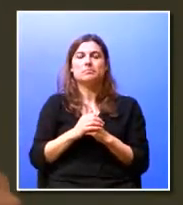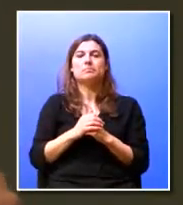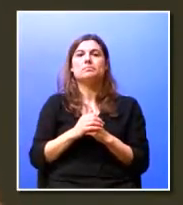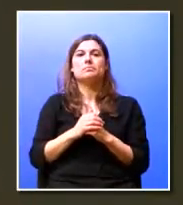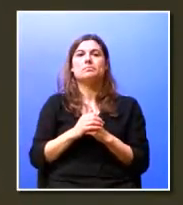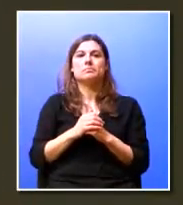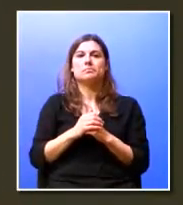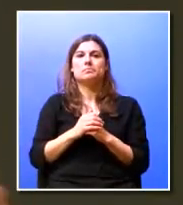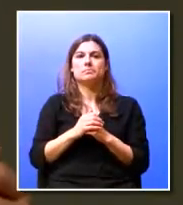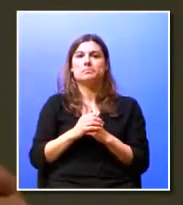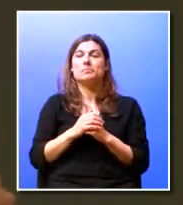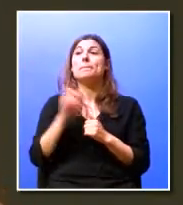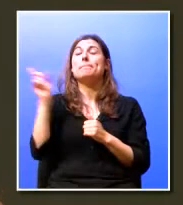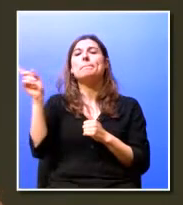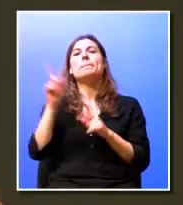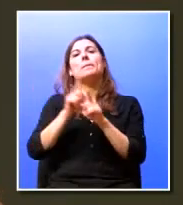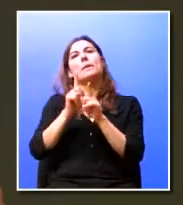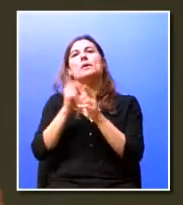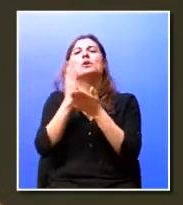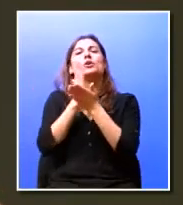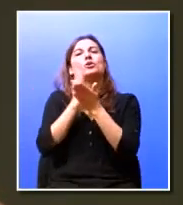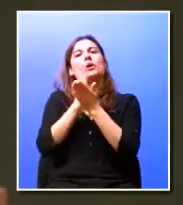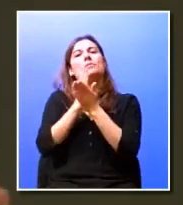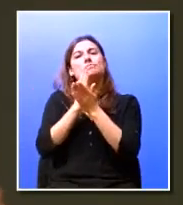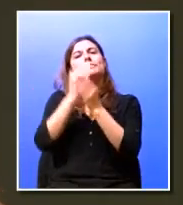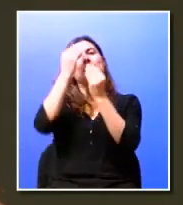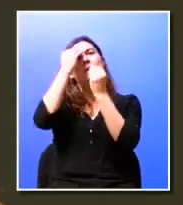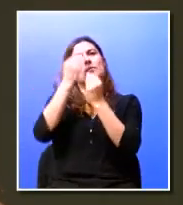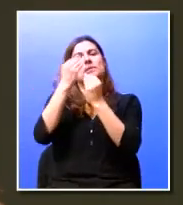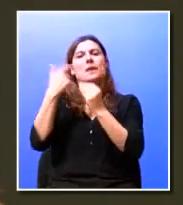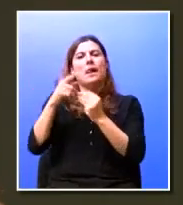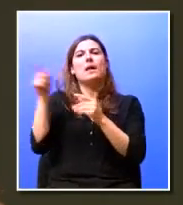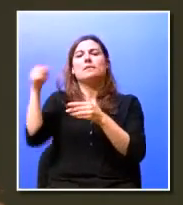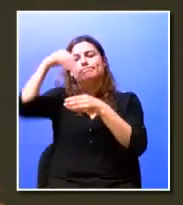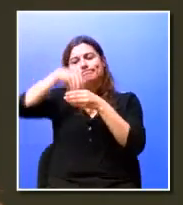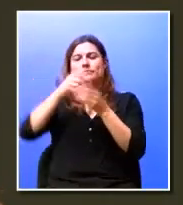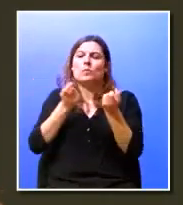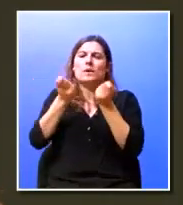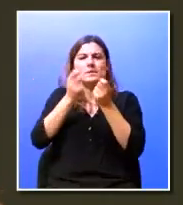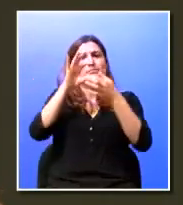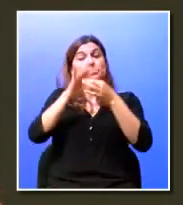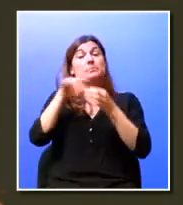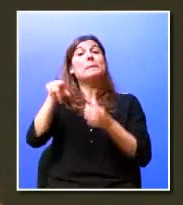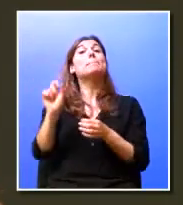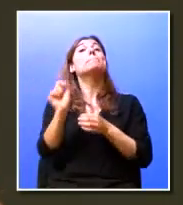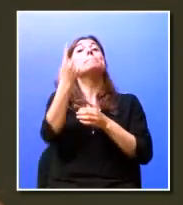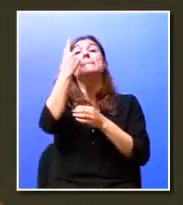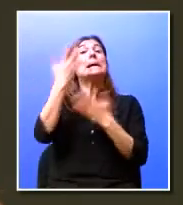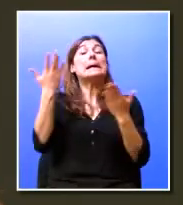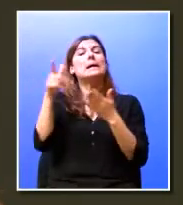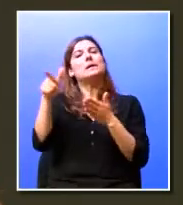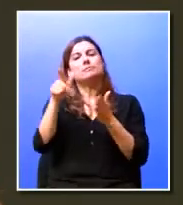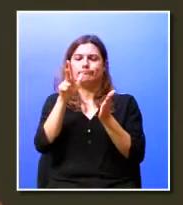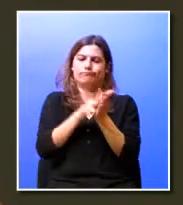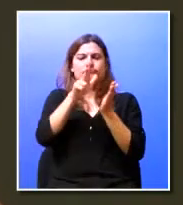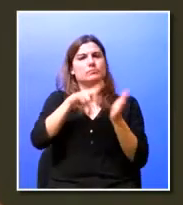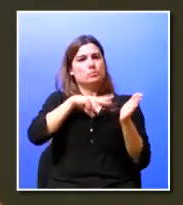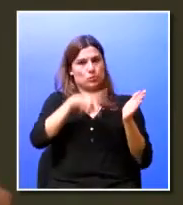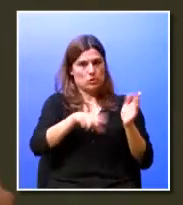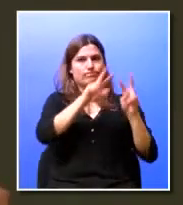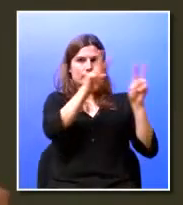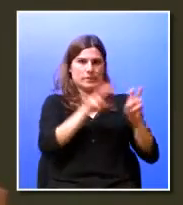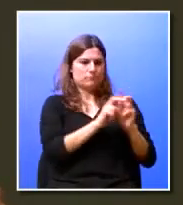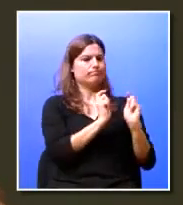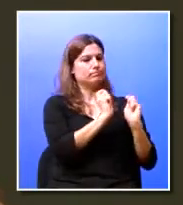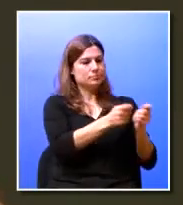simpático de nós a designarmos, ela é uma maintenance training organization, foi a primeira entidade certificada em Portugal, com